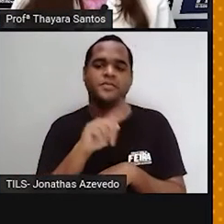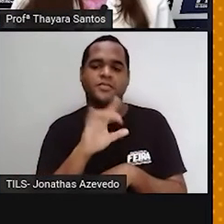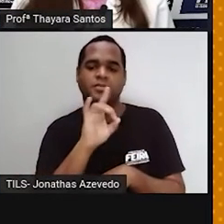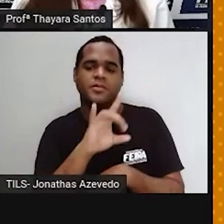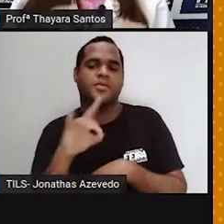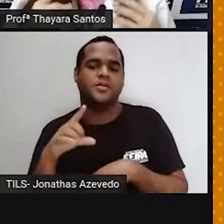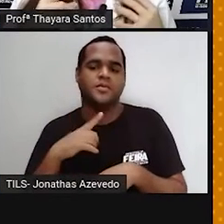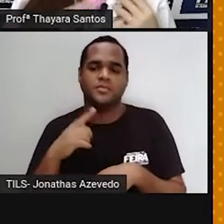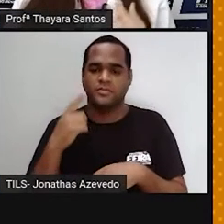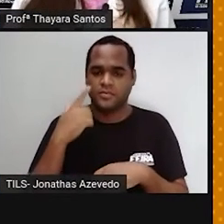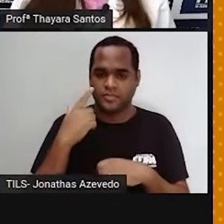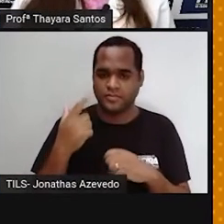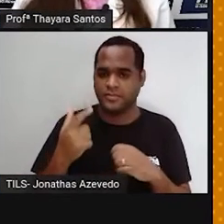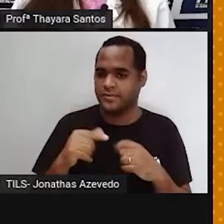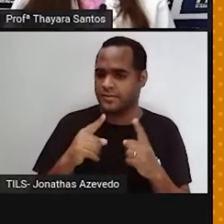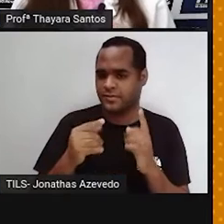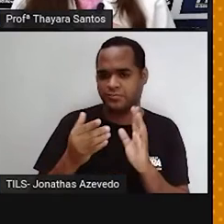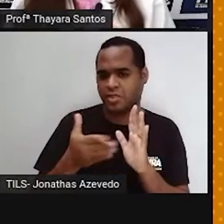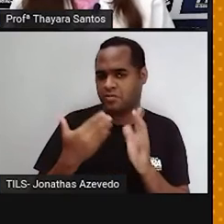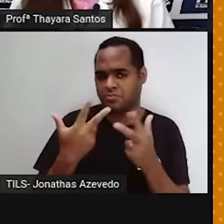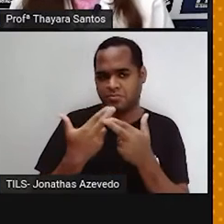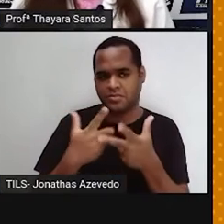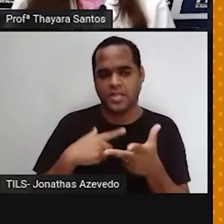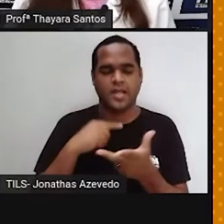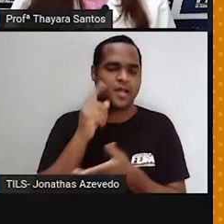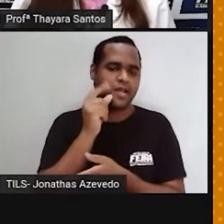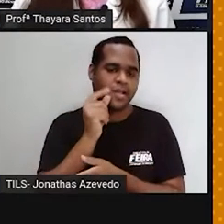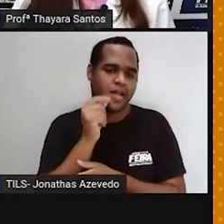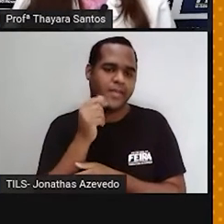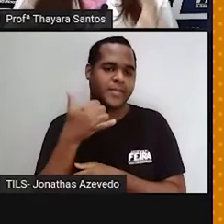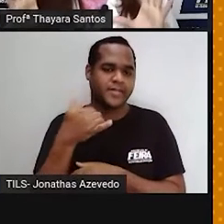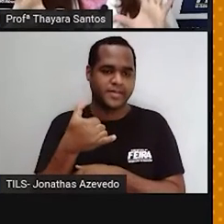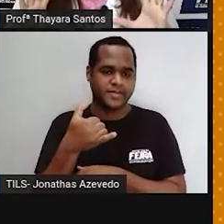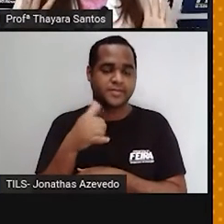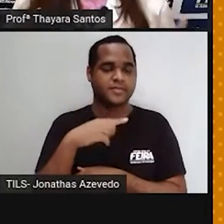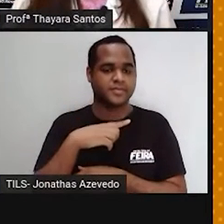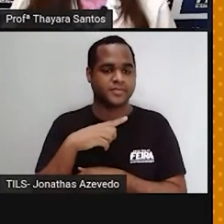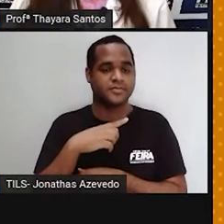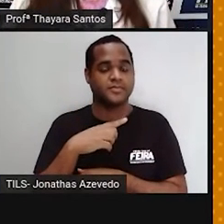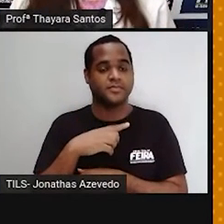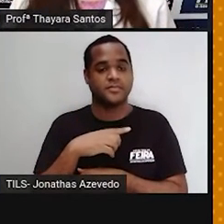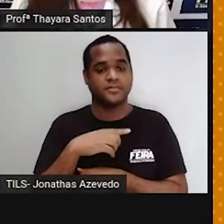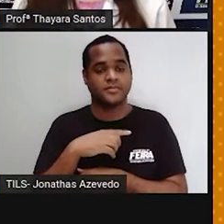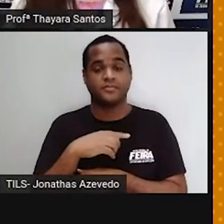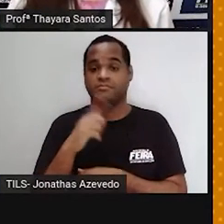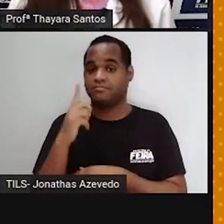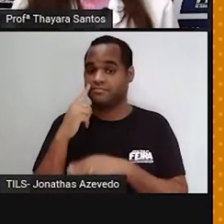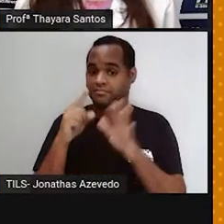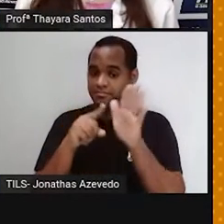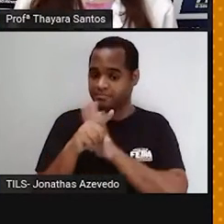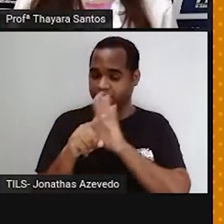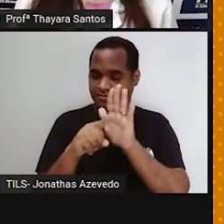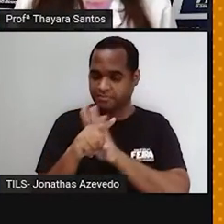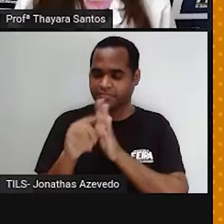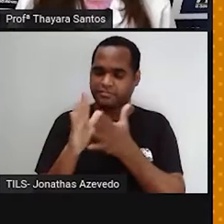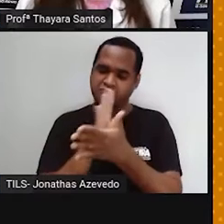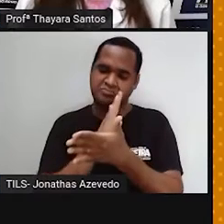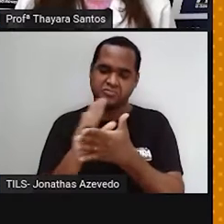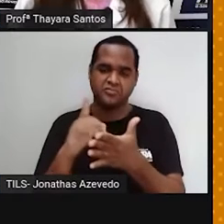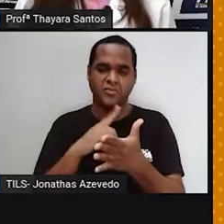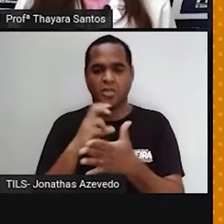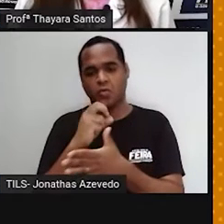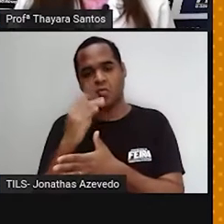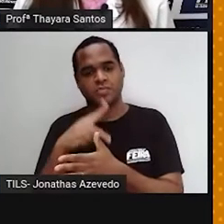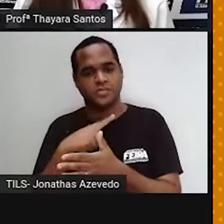pegam um caderno, uma folha, um lápis ou uma caneta. Vão aparecer algumas perguntinhas ou afirmações aqui na